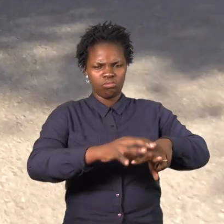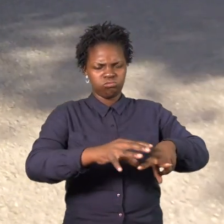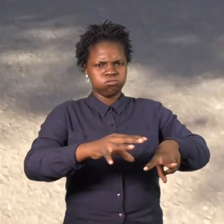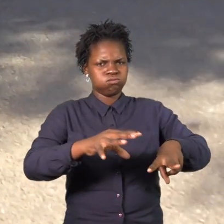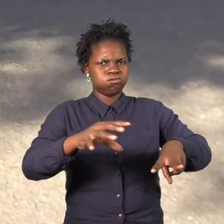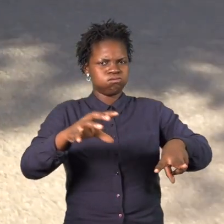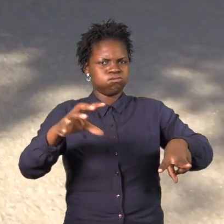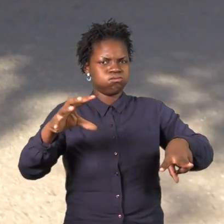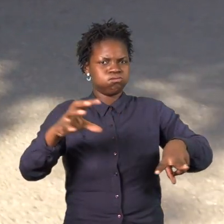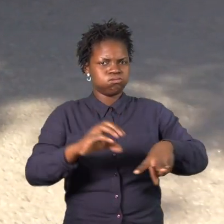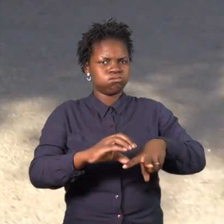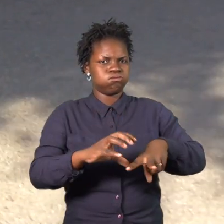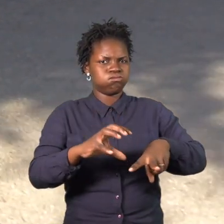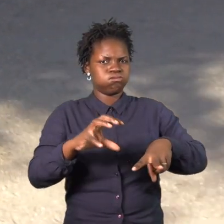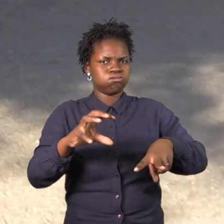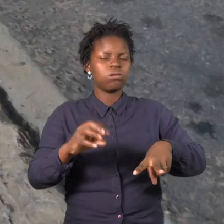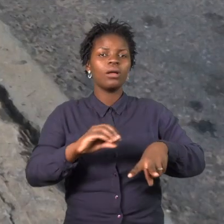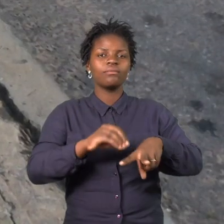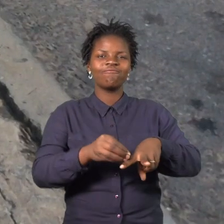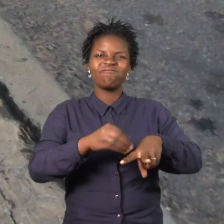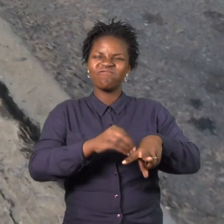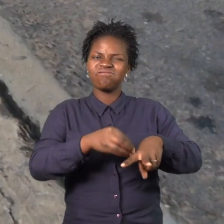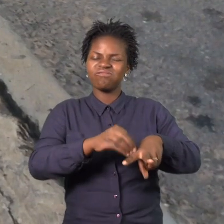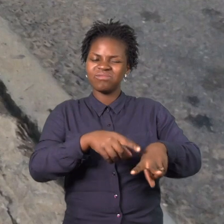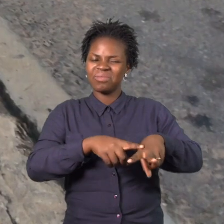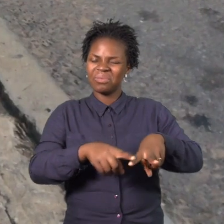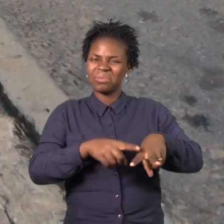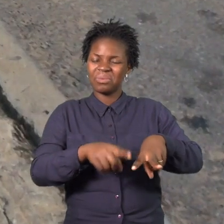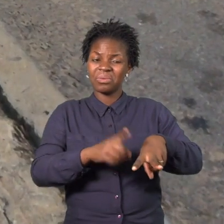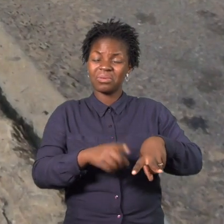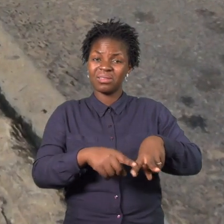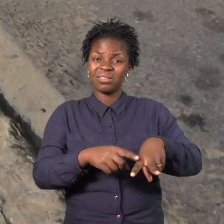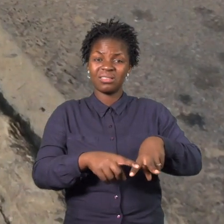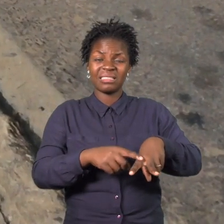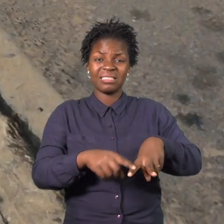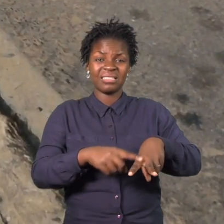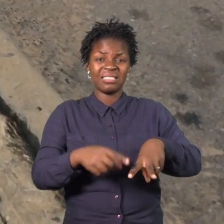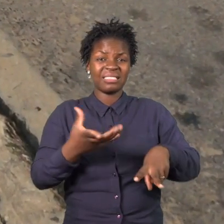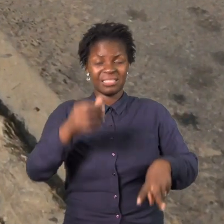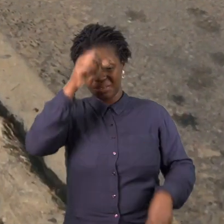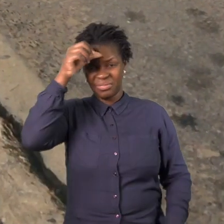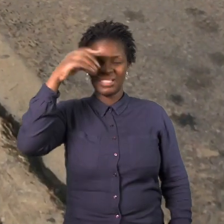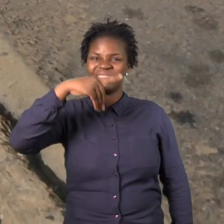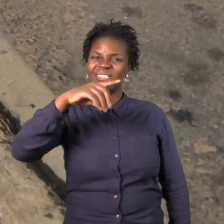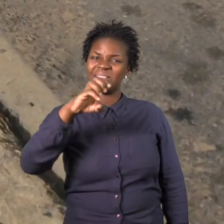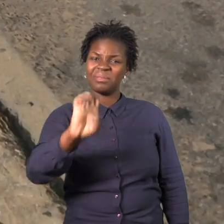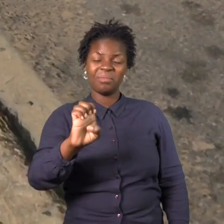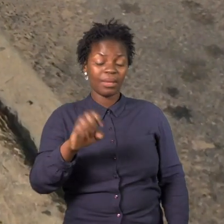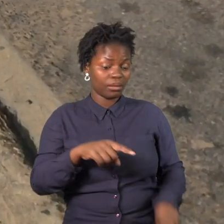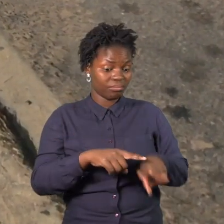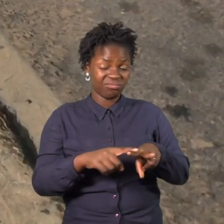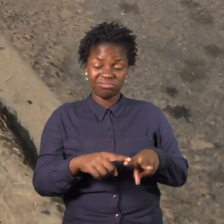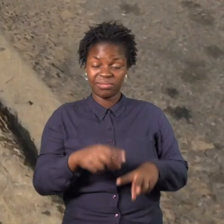como bicho, como eu estava sempre a arrastejar. Não conseguia andar com fome. Só que já o pé